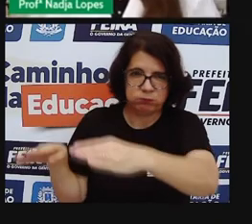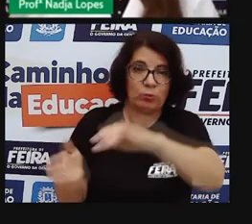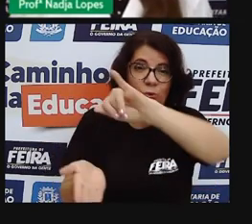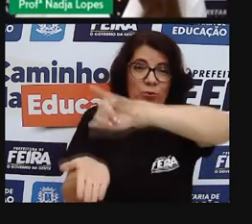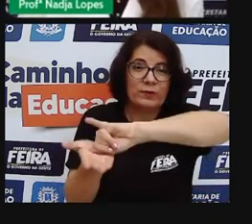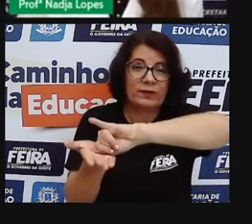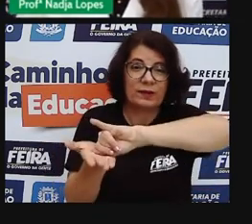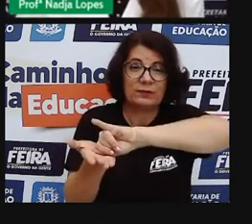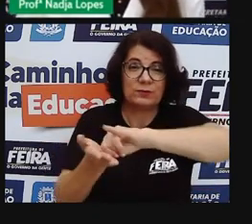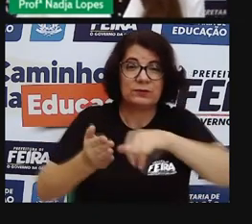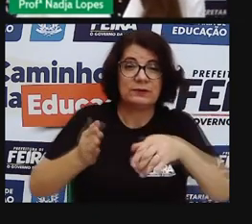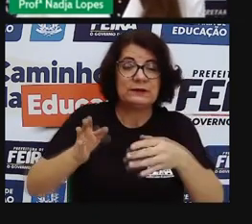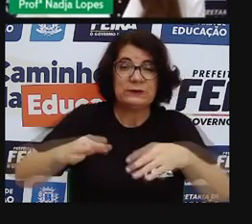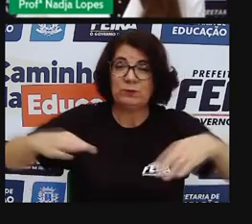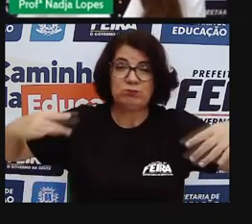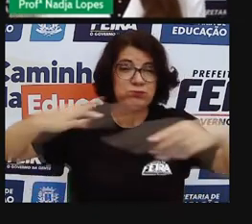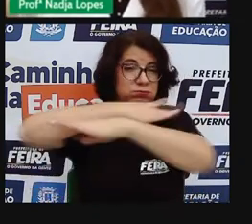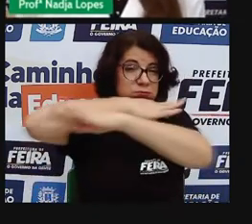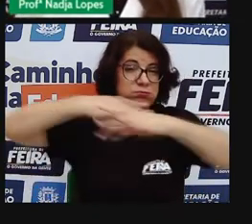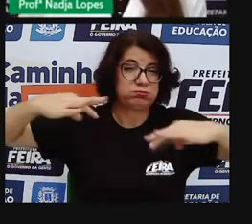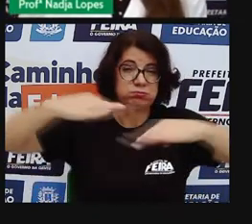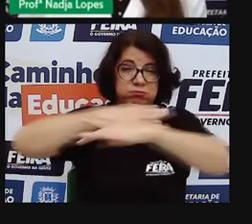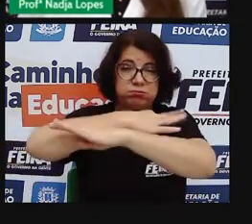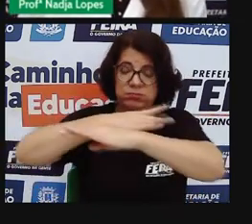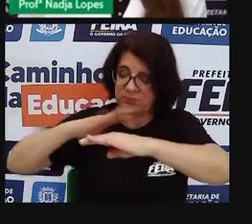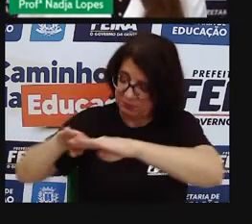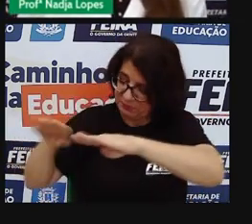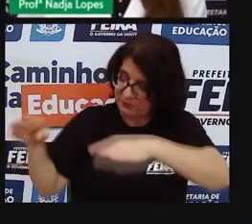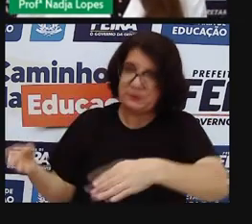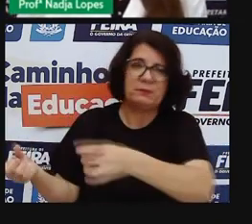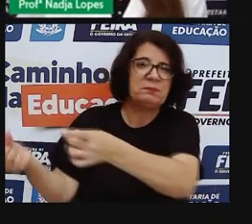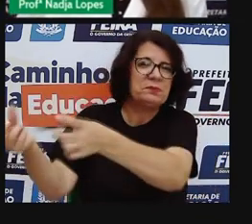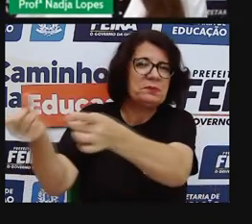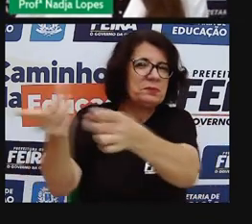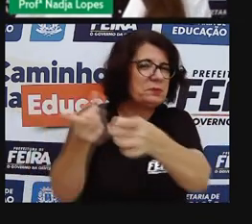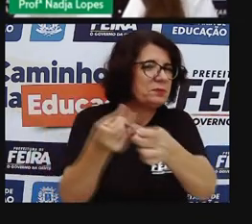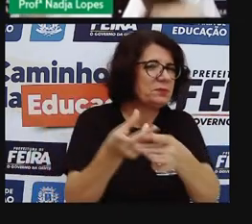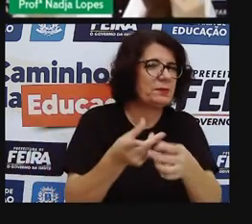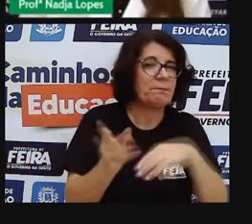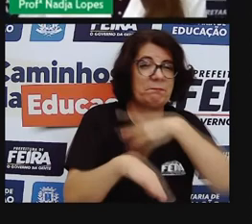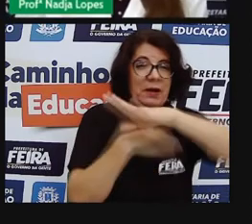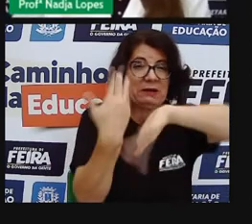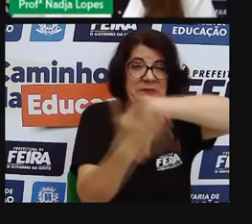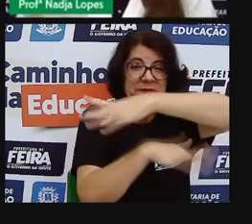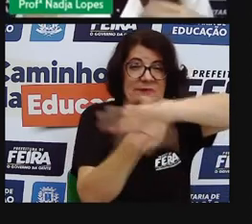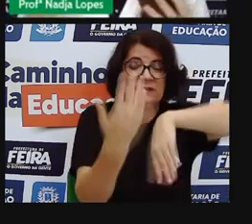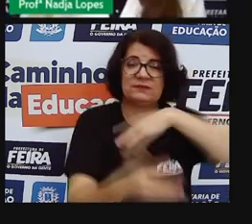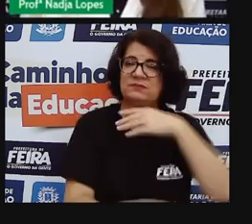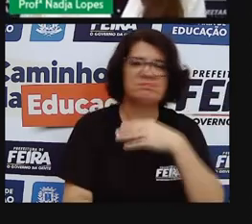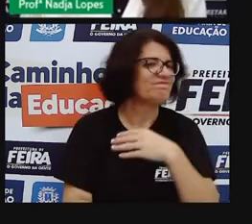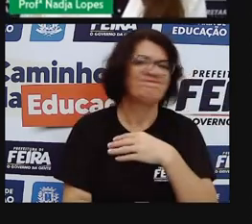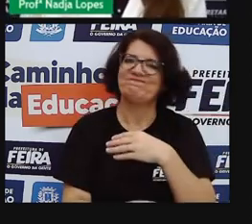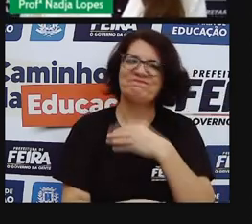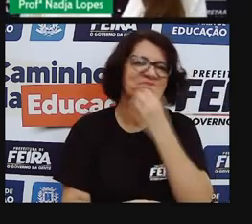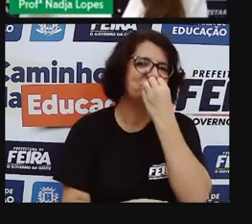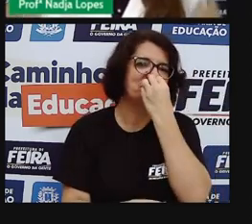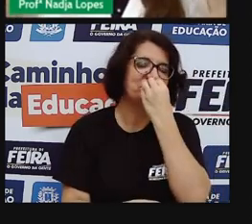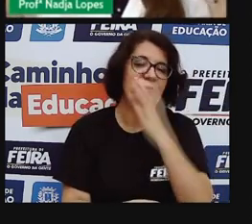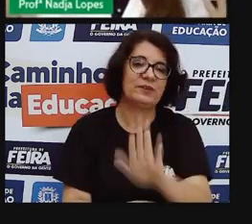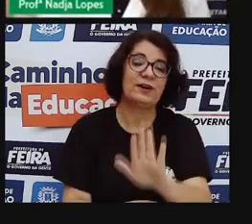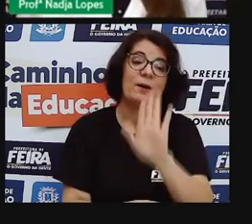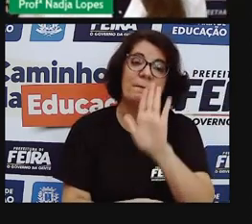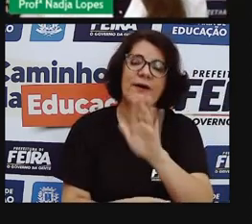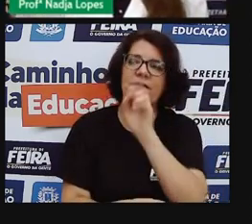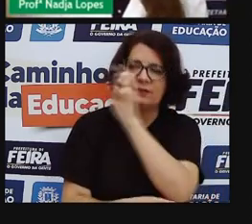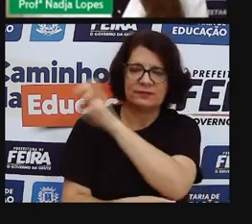cidade, numa passagem de ônibus, como a gente via ali na Senhor dos Passos, né, todo trabalho é válido, é digno, mas